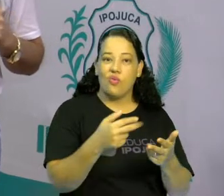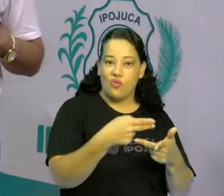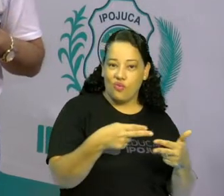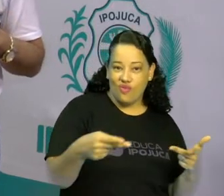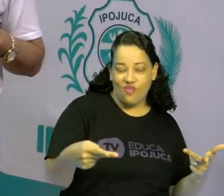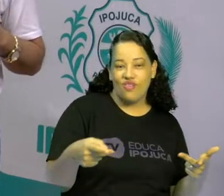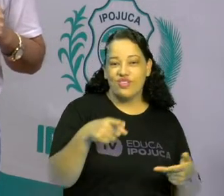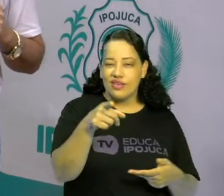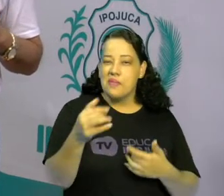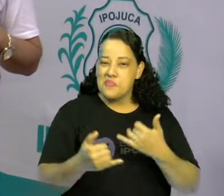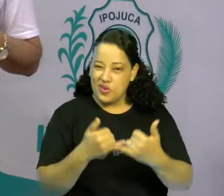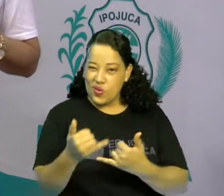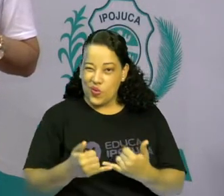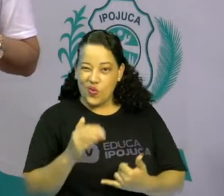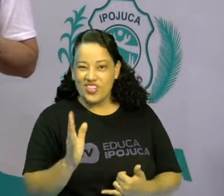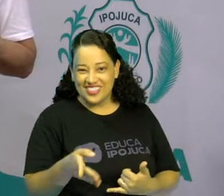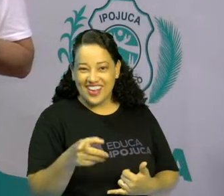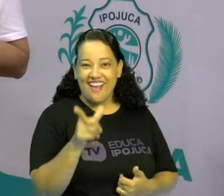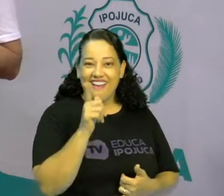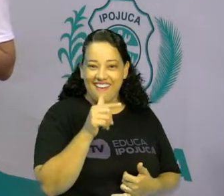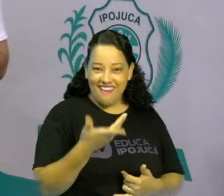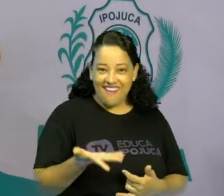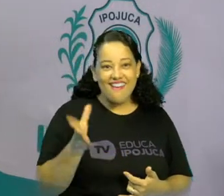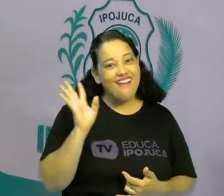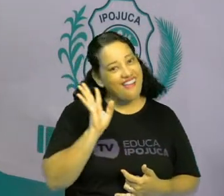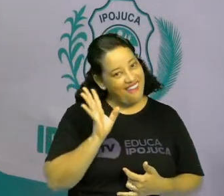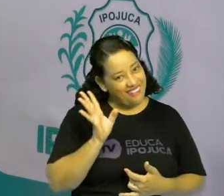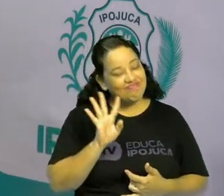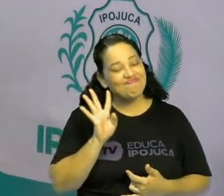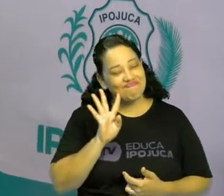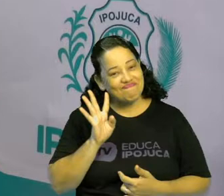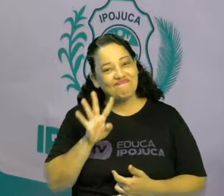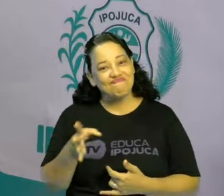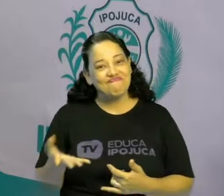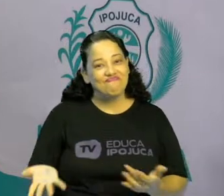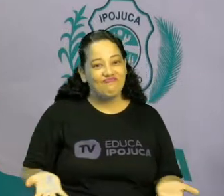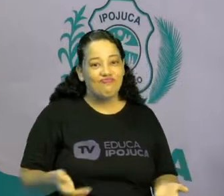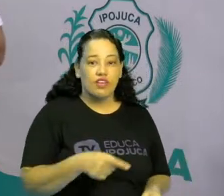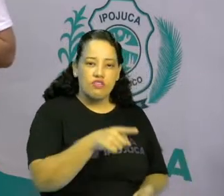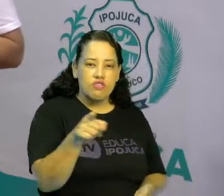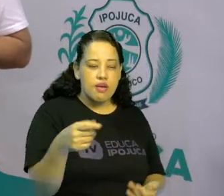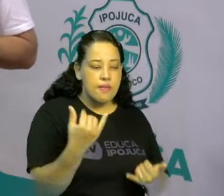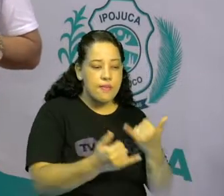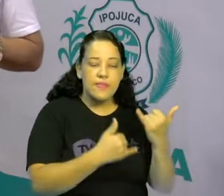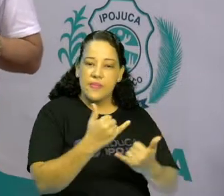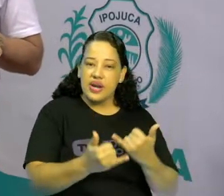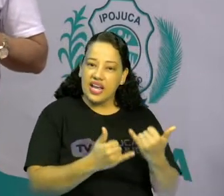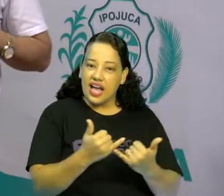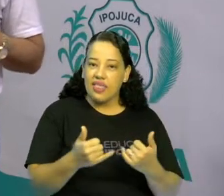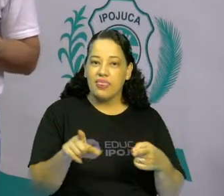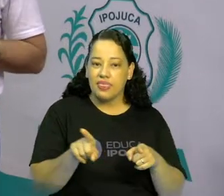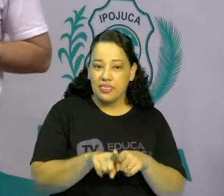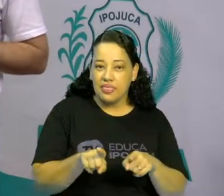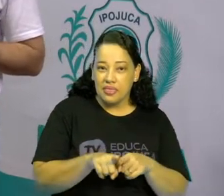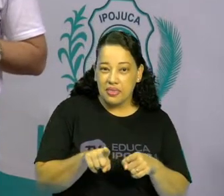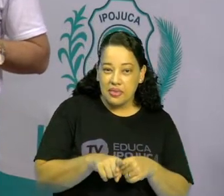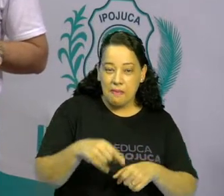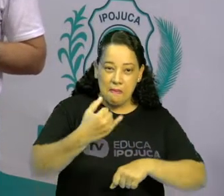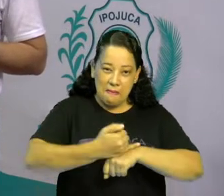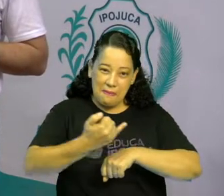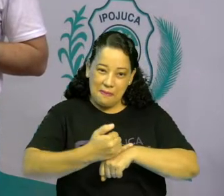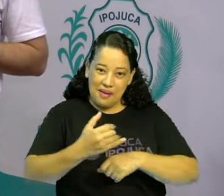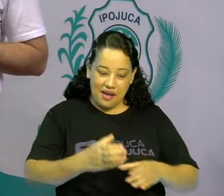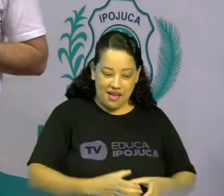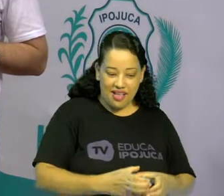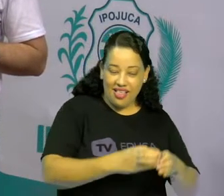aviãozinho de papel? Legal, né? E temos a brincadeira também com lata. Alguém de vocês aí já